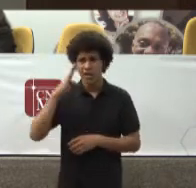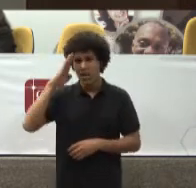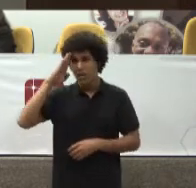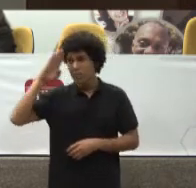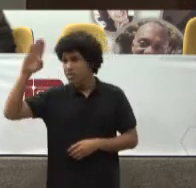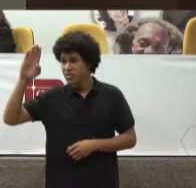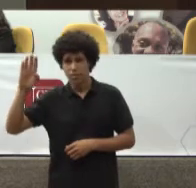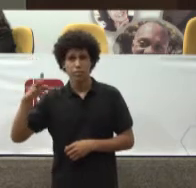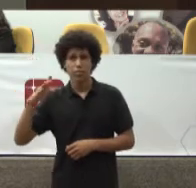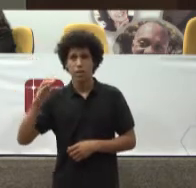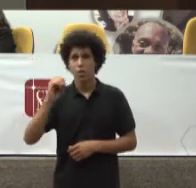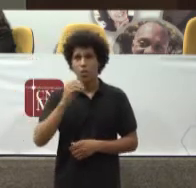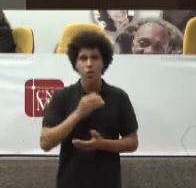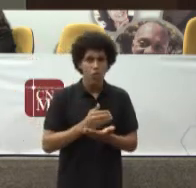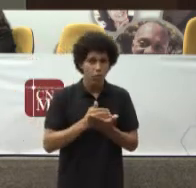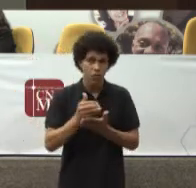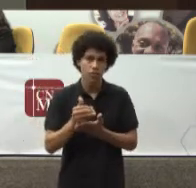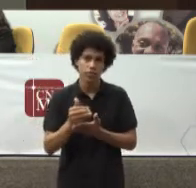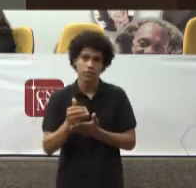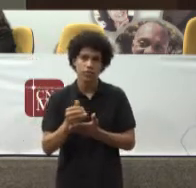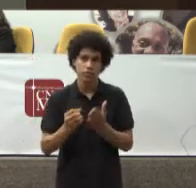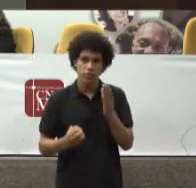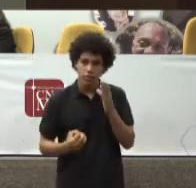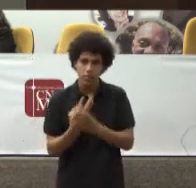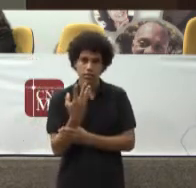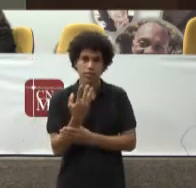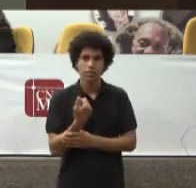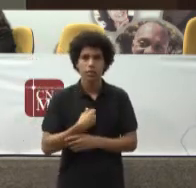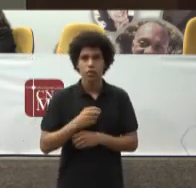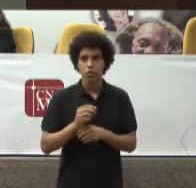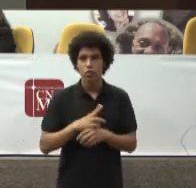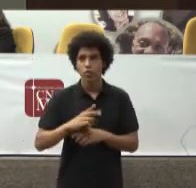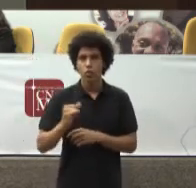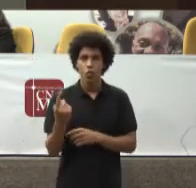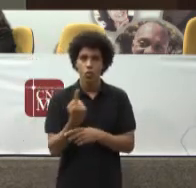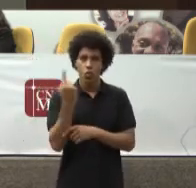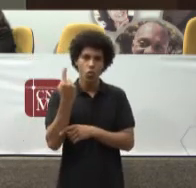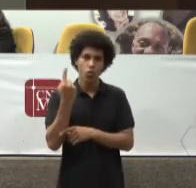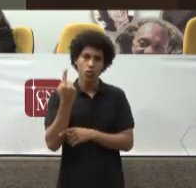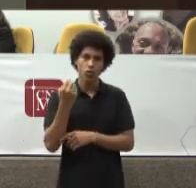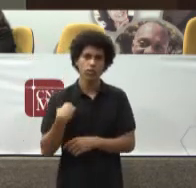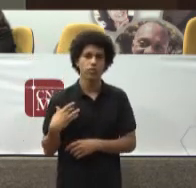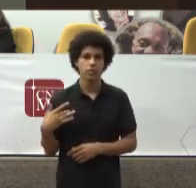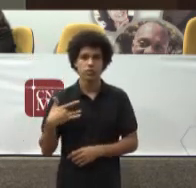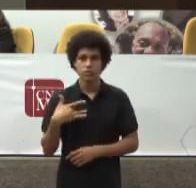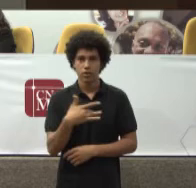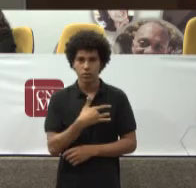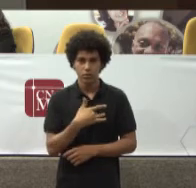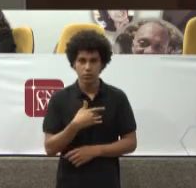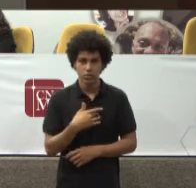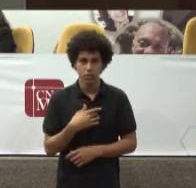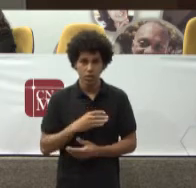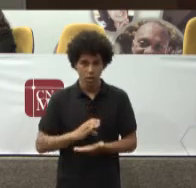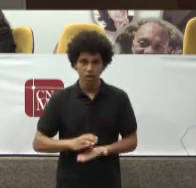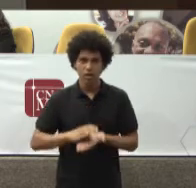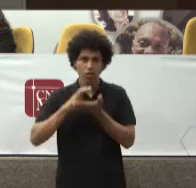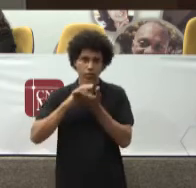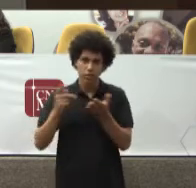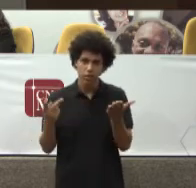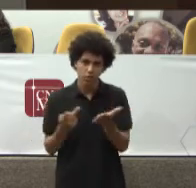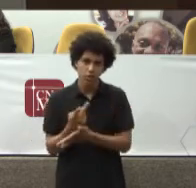Normativa Constitucional Do sistema Único De saúde Essa conferência Ela foi realizada Em 1986